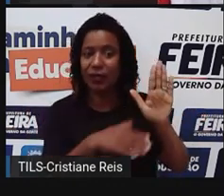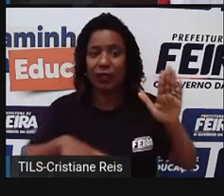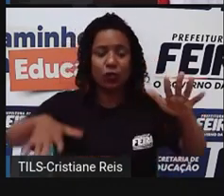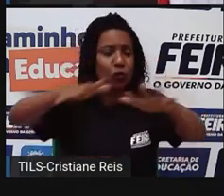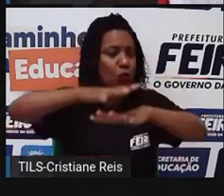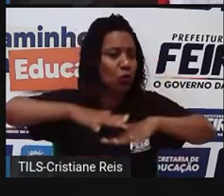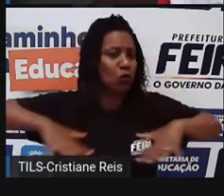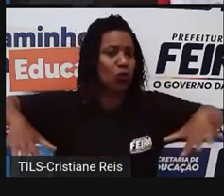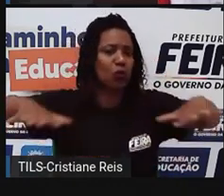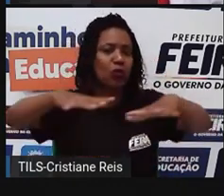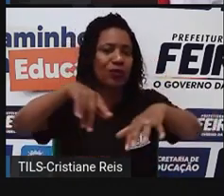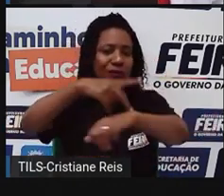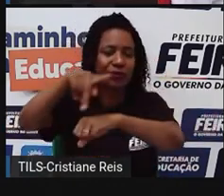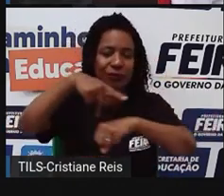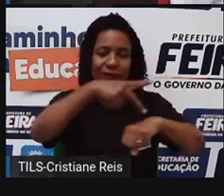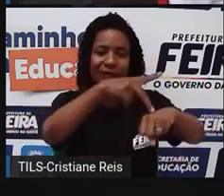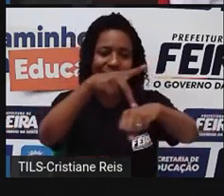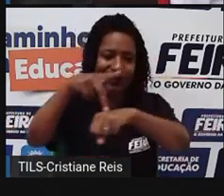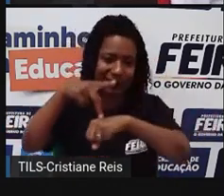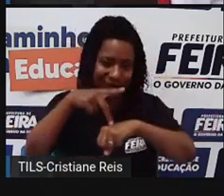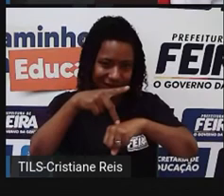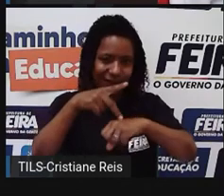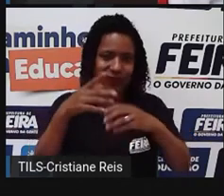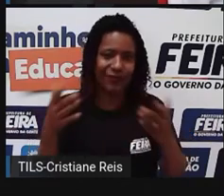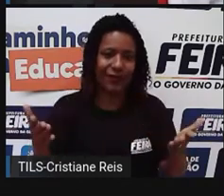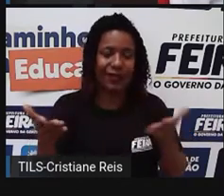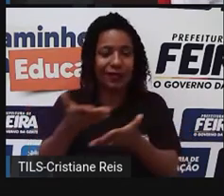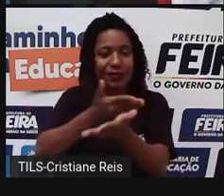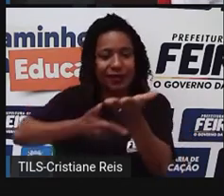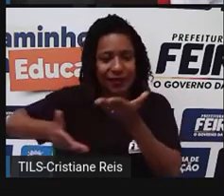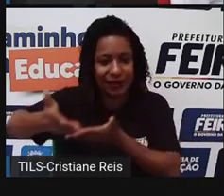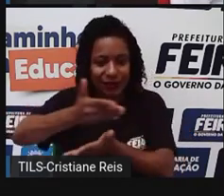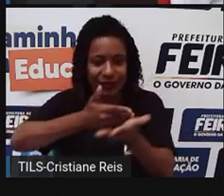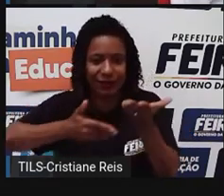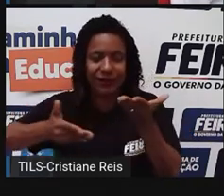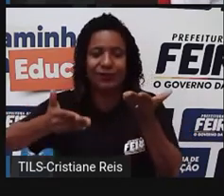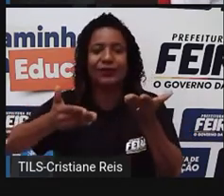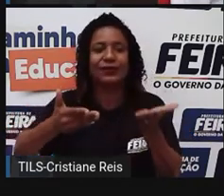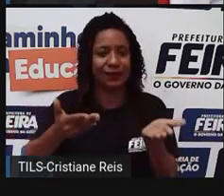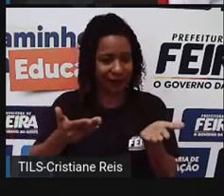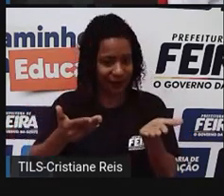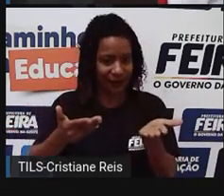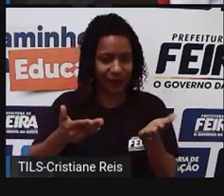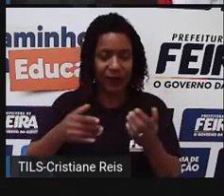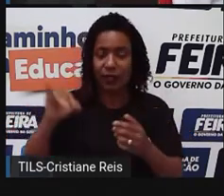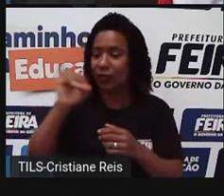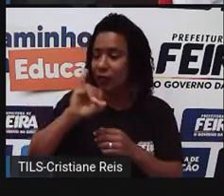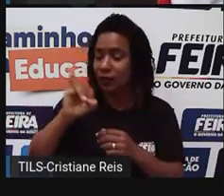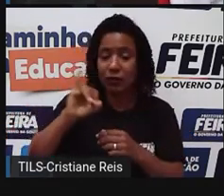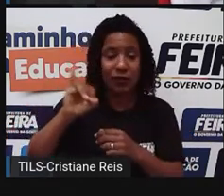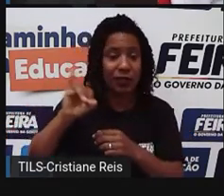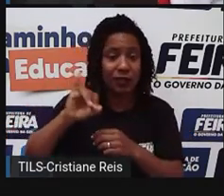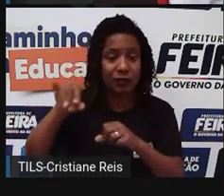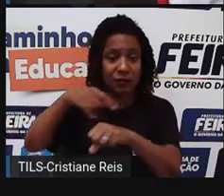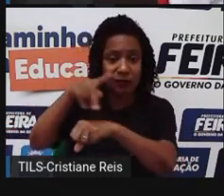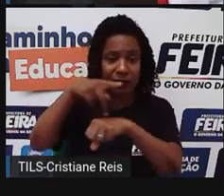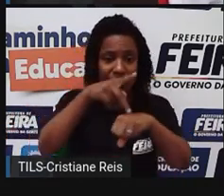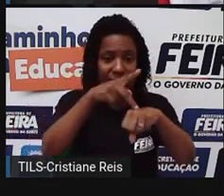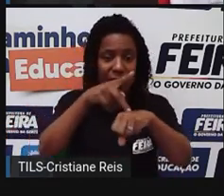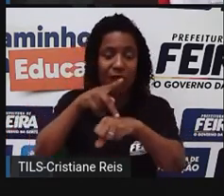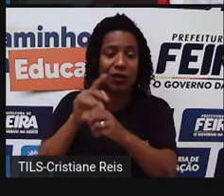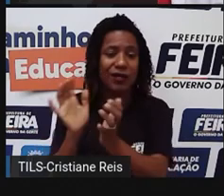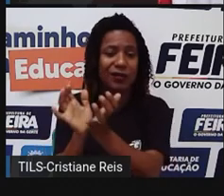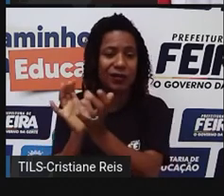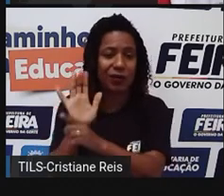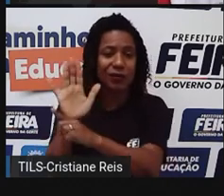infelizmente, está vivendo, onde boa parte dessas relações internacionais favorecem muito mais os países ricos do que os países